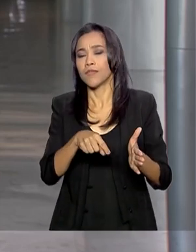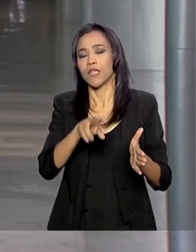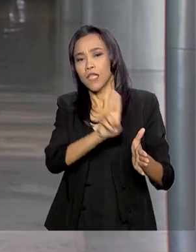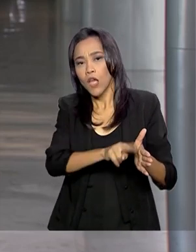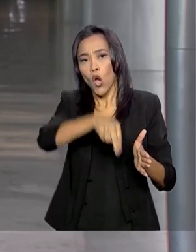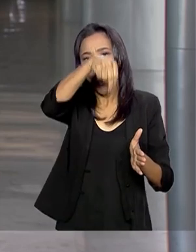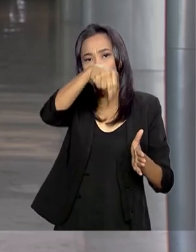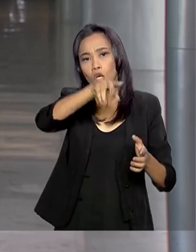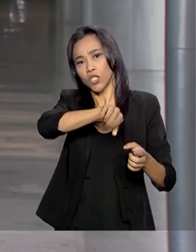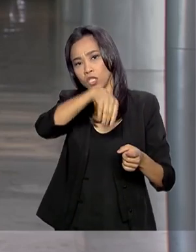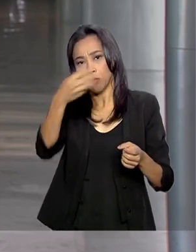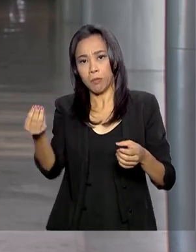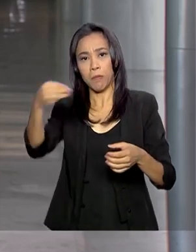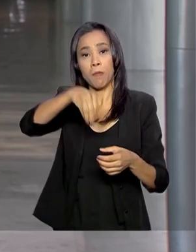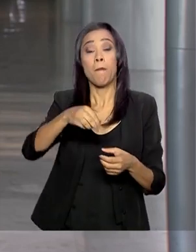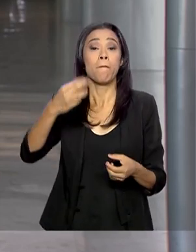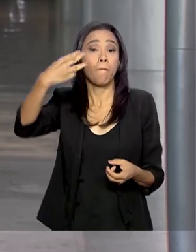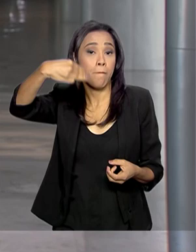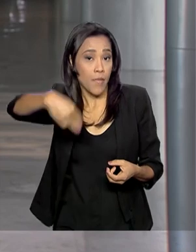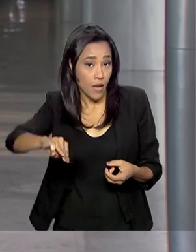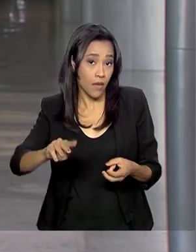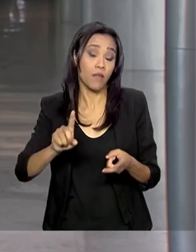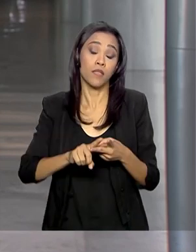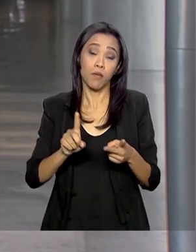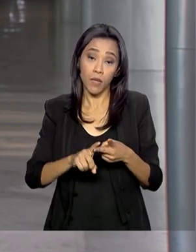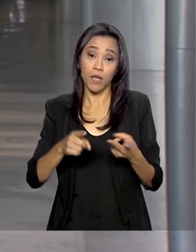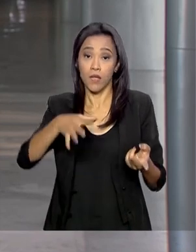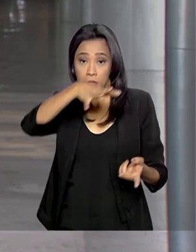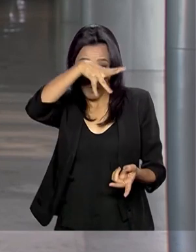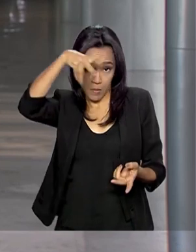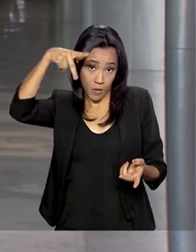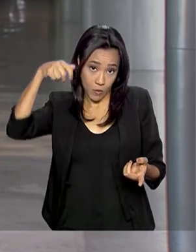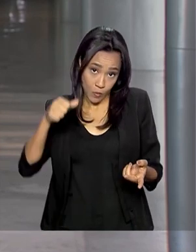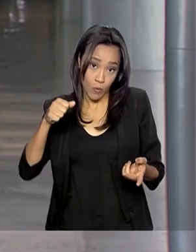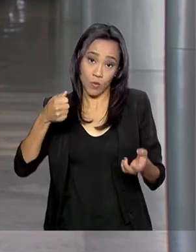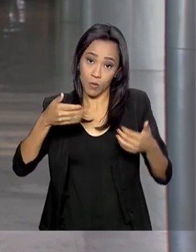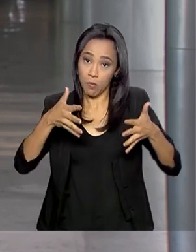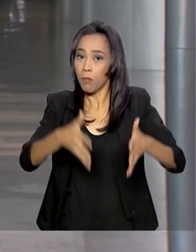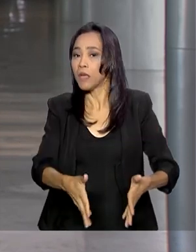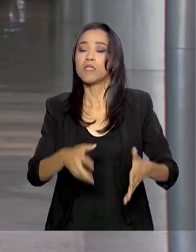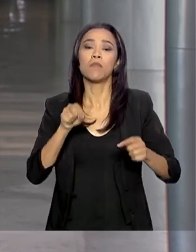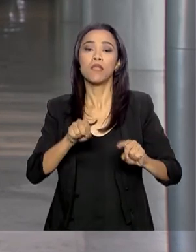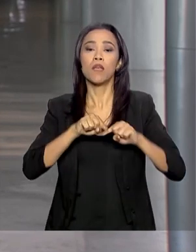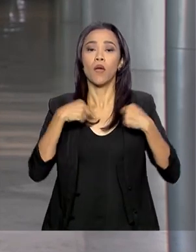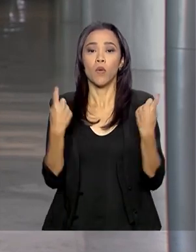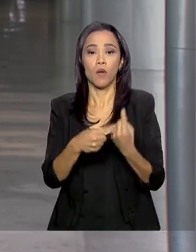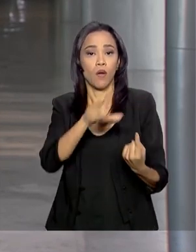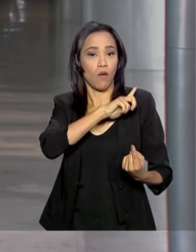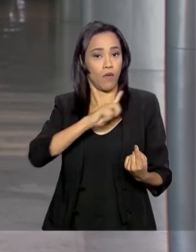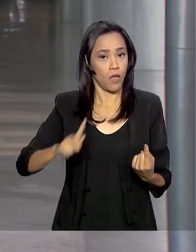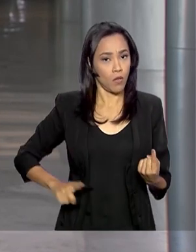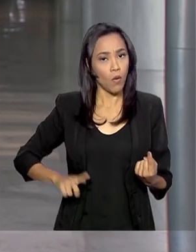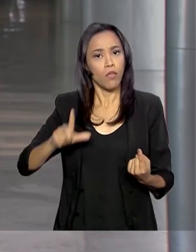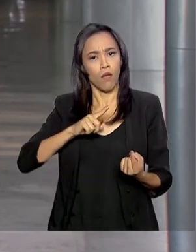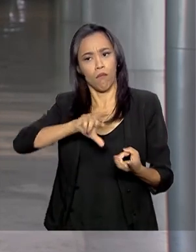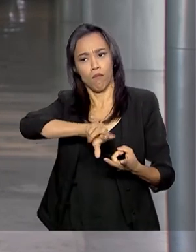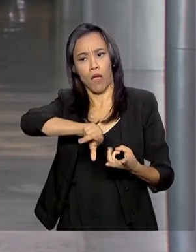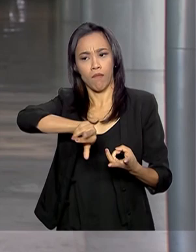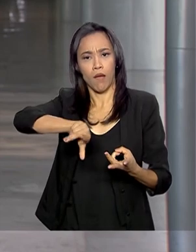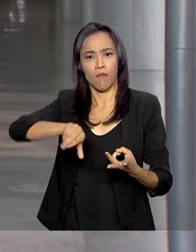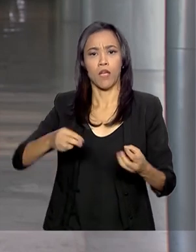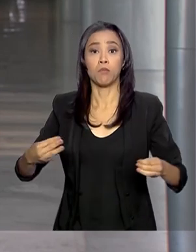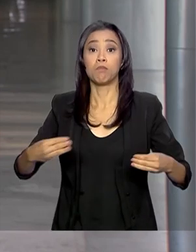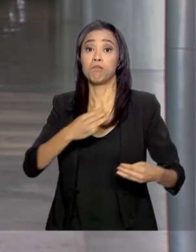norte, mais o Maranhão e o Mato Grosso. Também participam dessa reunião, além dos governadores, vários ministros,